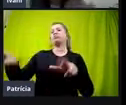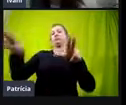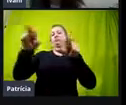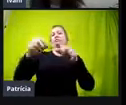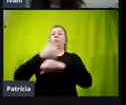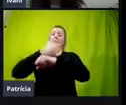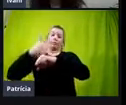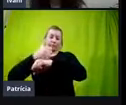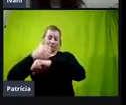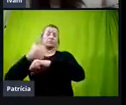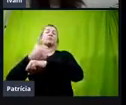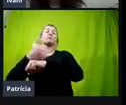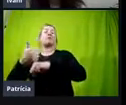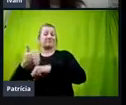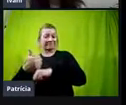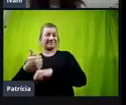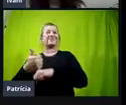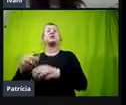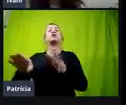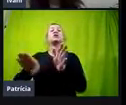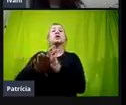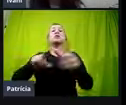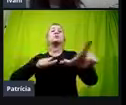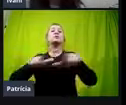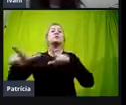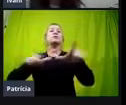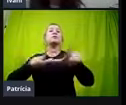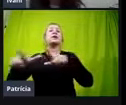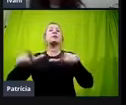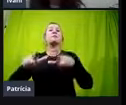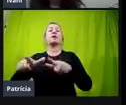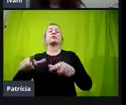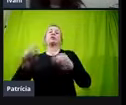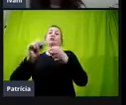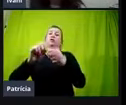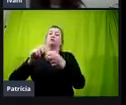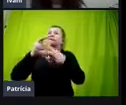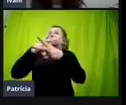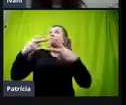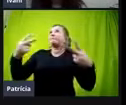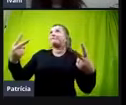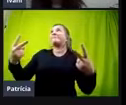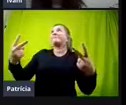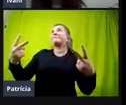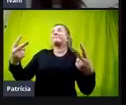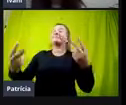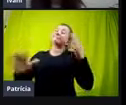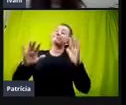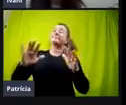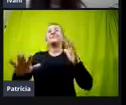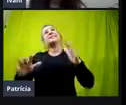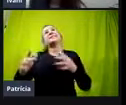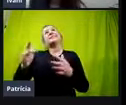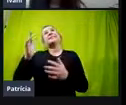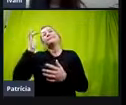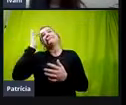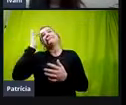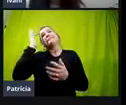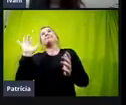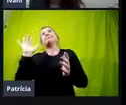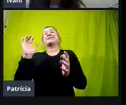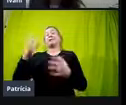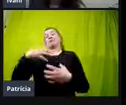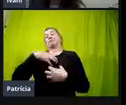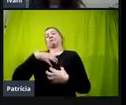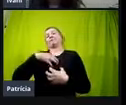profissionais, chegamos num trabalho e muitas vezes a gente faz coisas que não são aquilo que nos agrada